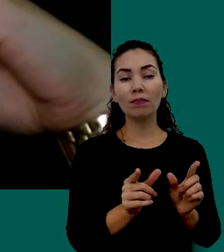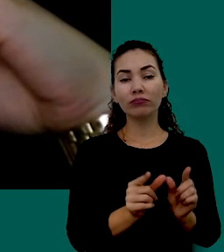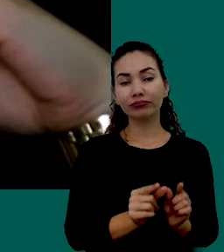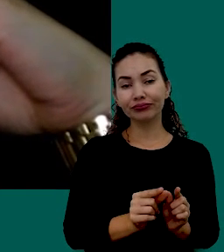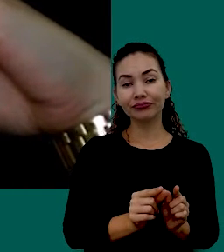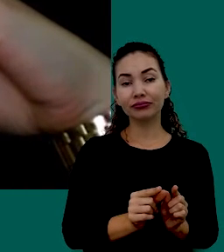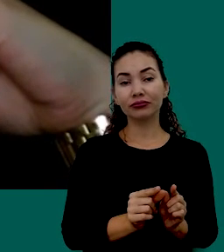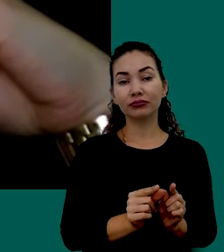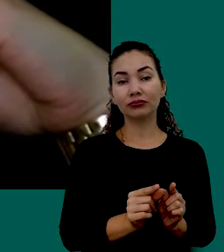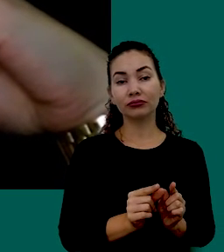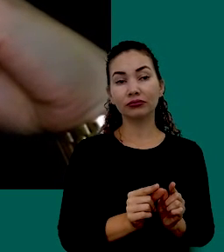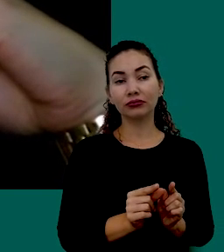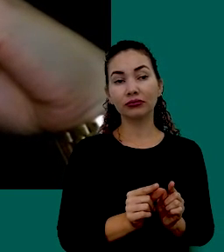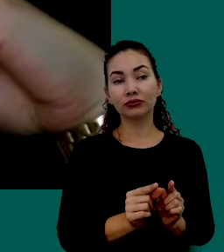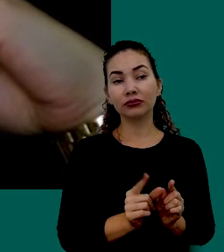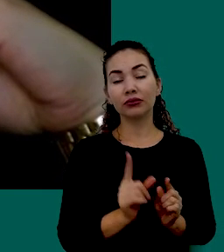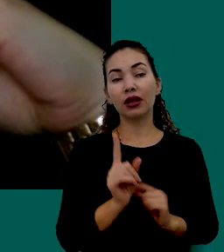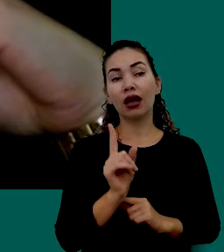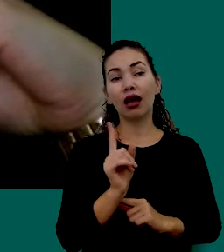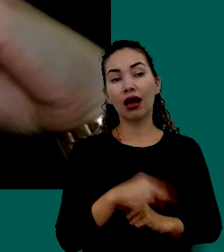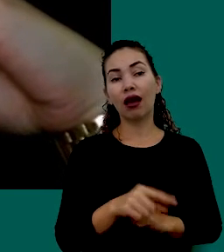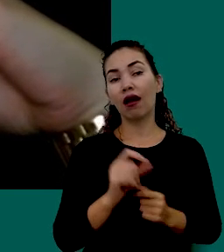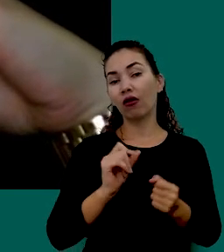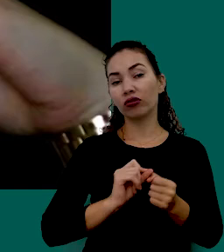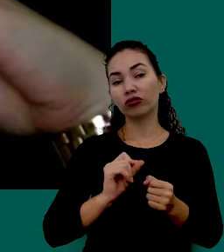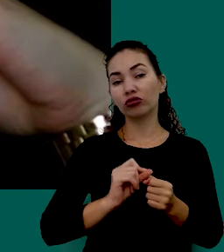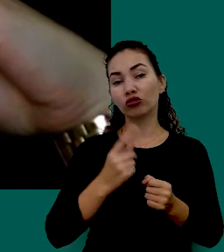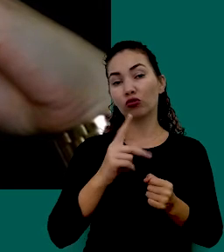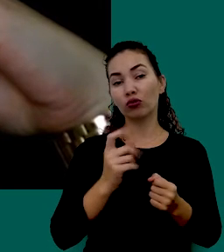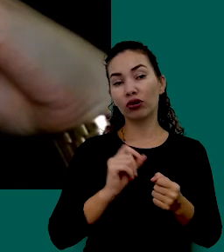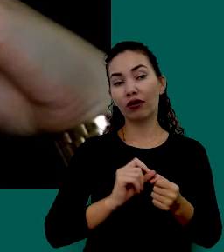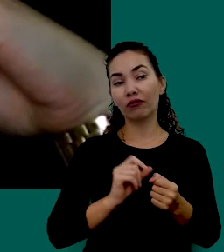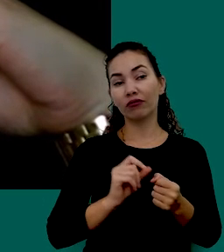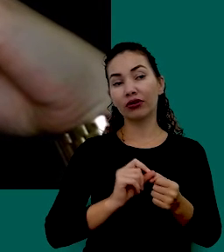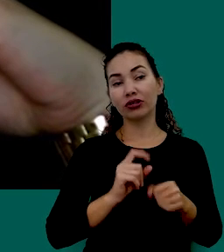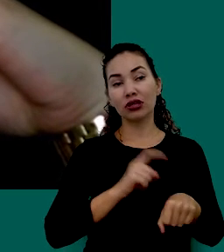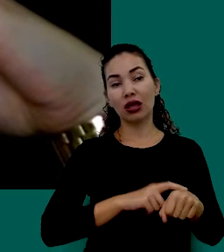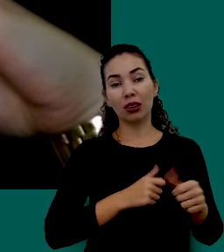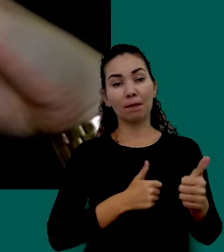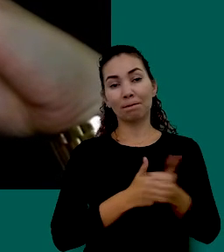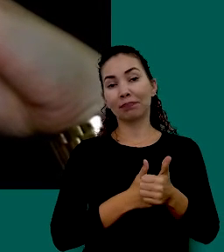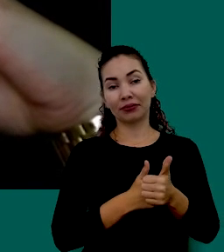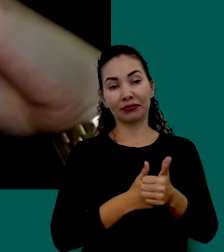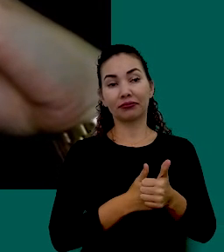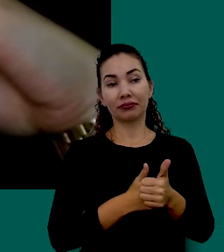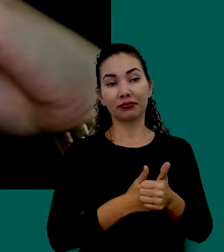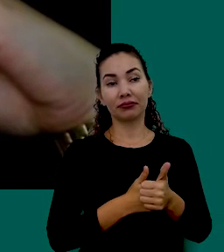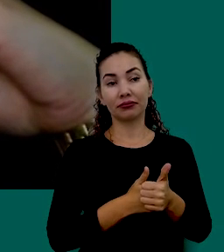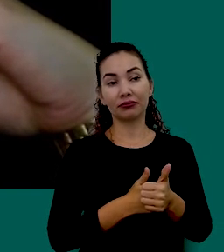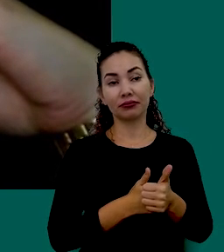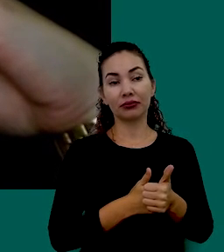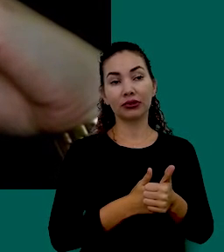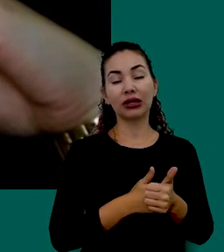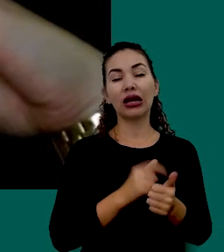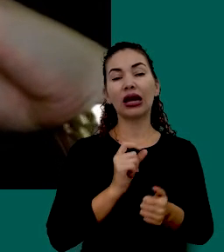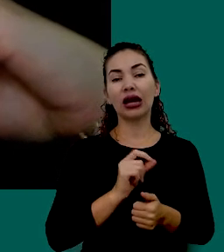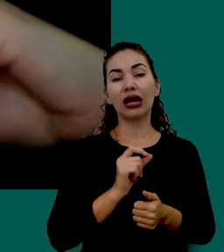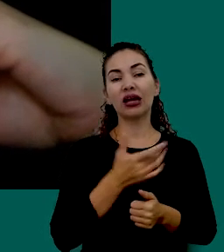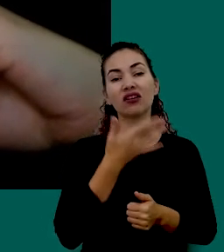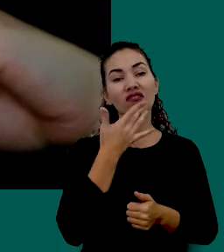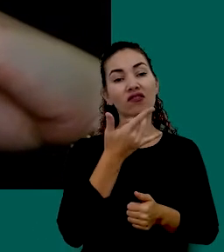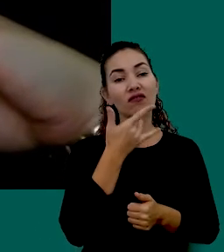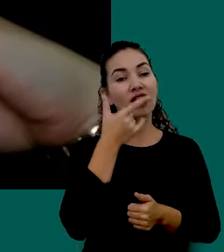Você Pretende Realizar Em Um Período De Tempo Próximo Geralmente Eles São Mais